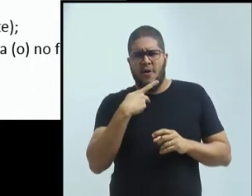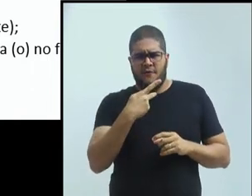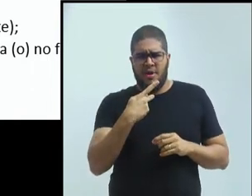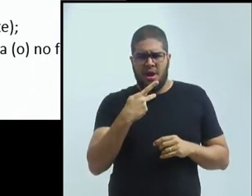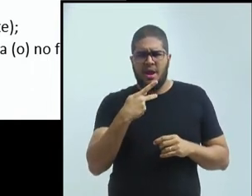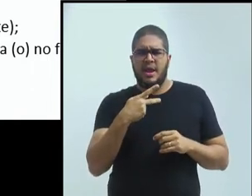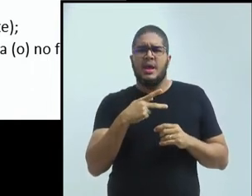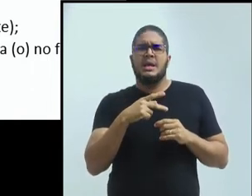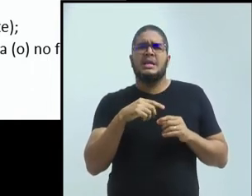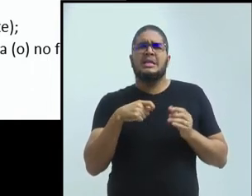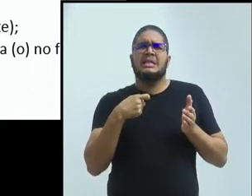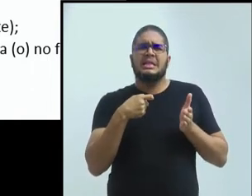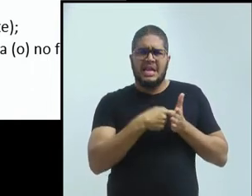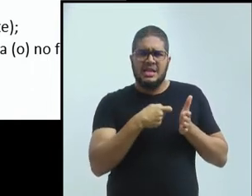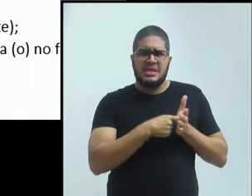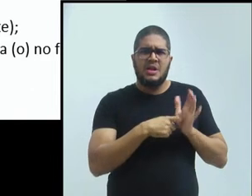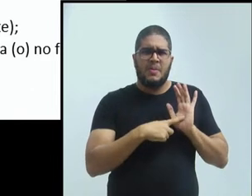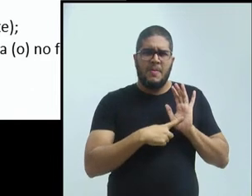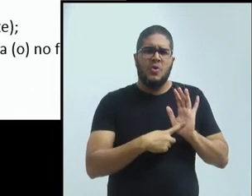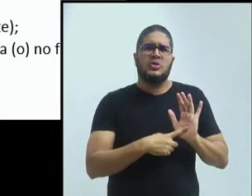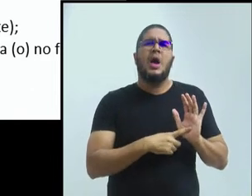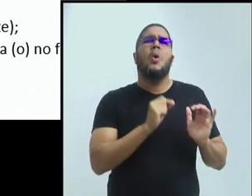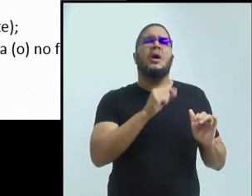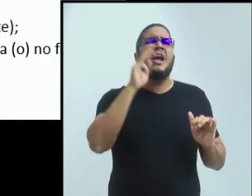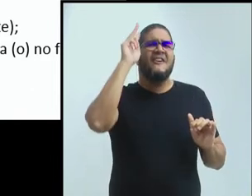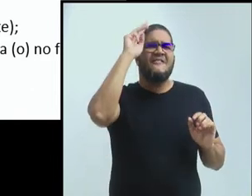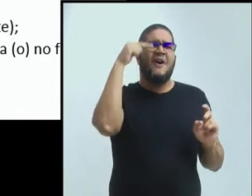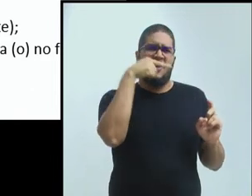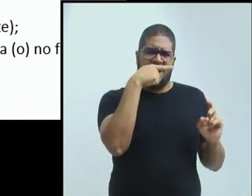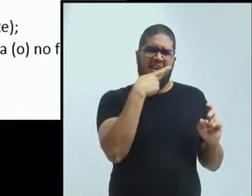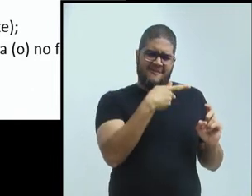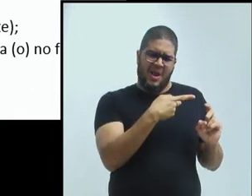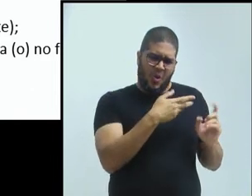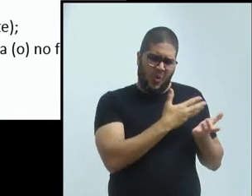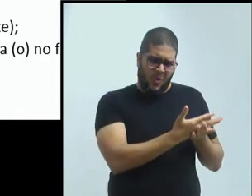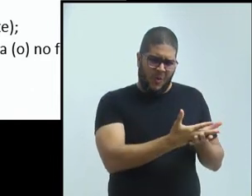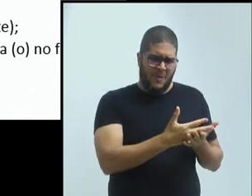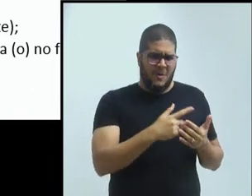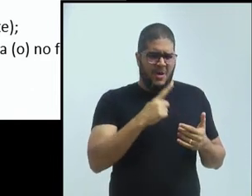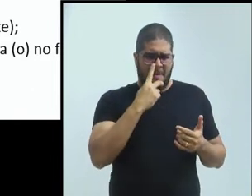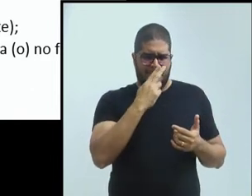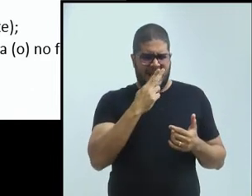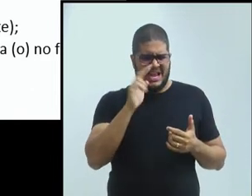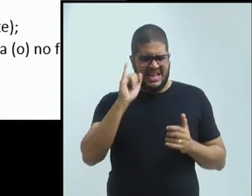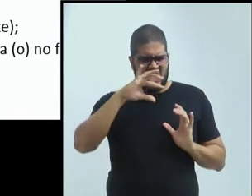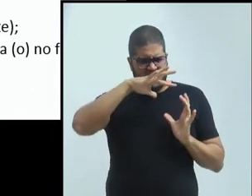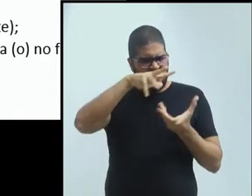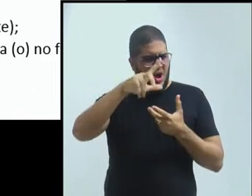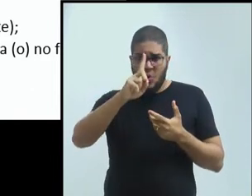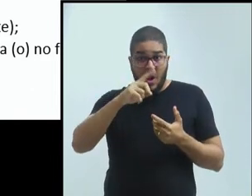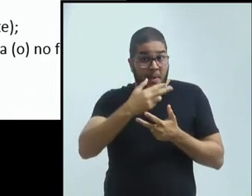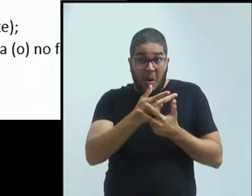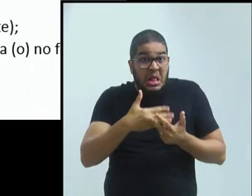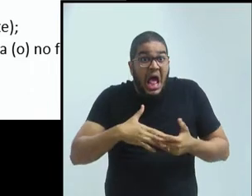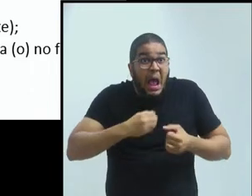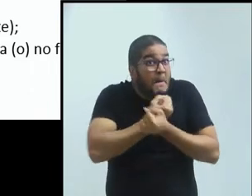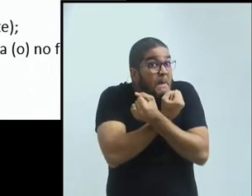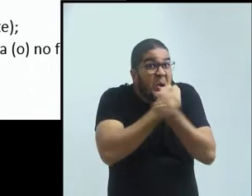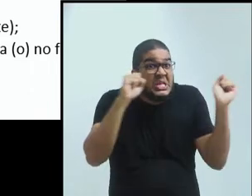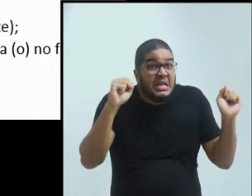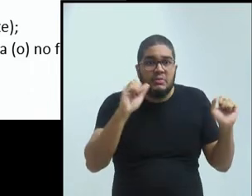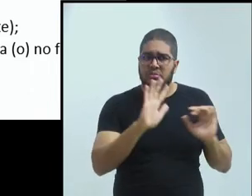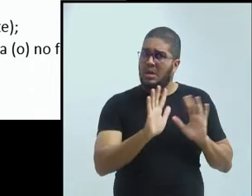início, quando ela disse que internacionalização não é um bicho de sete cabeças. Eu não sei se fica parecendo o contrário, mas o que eu quero dizer com isso